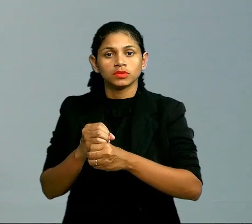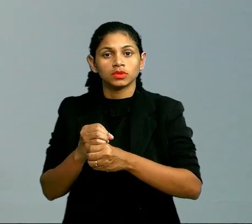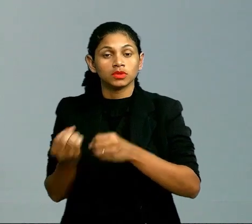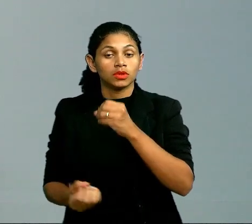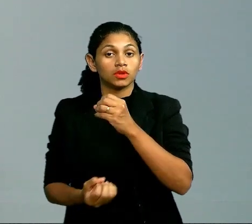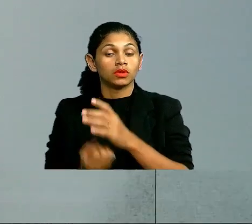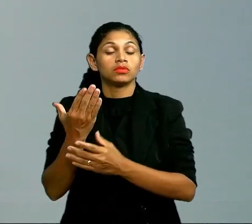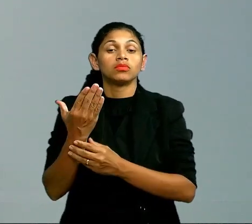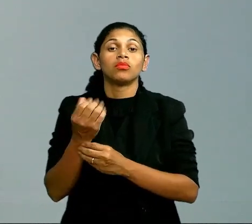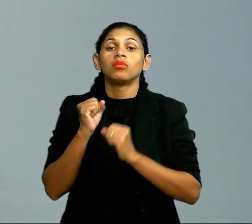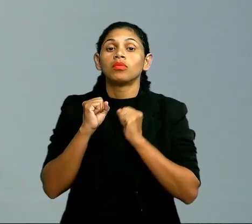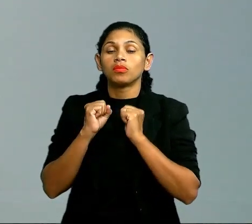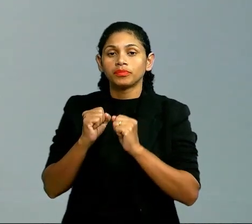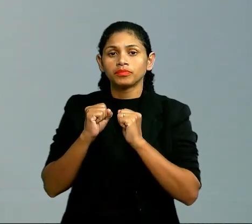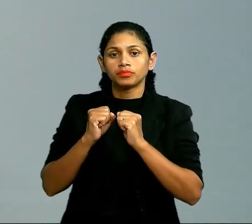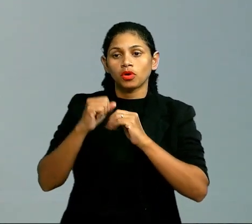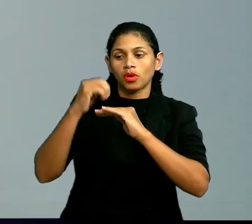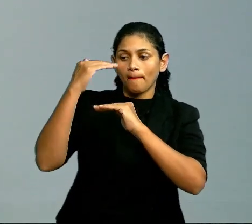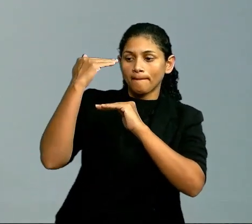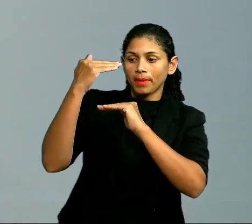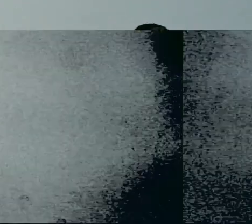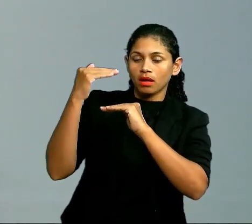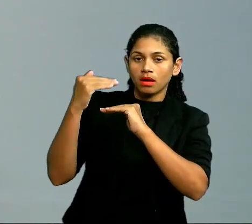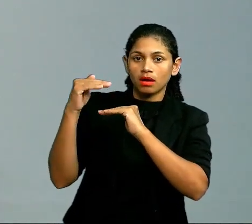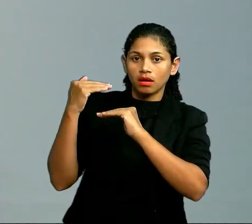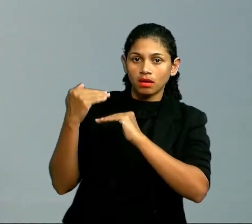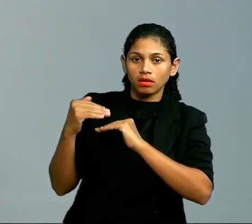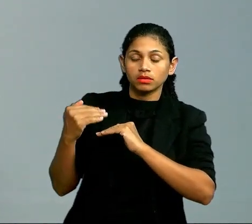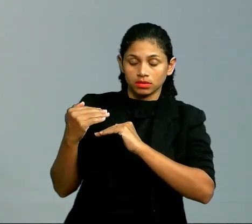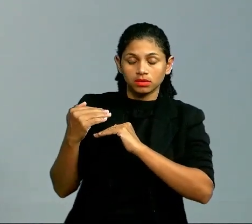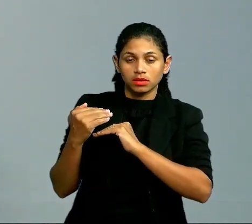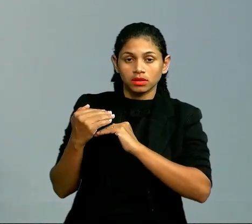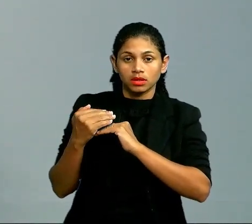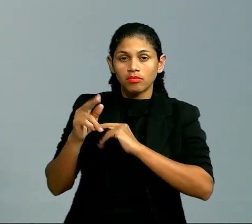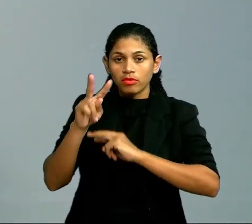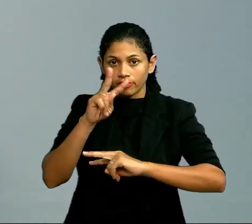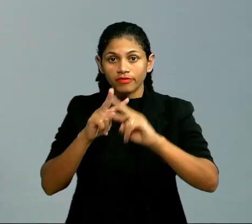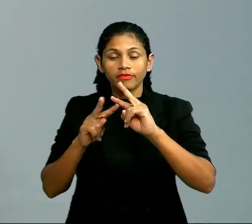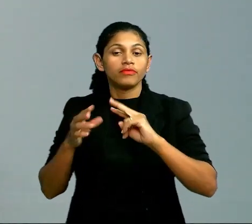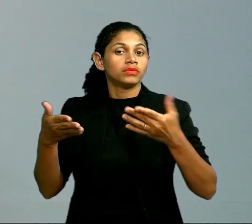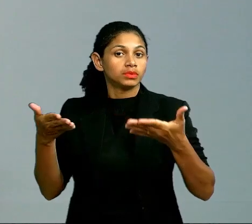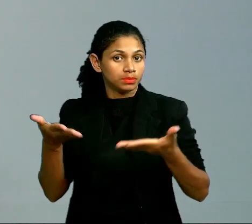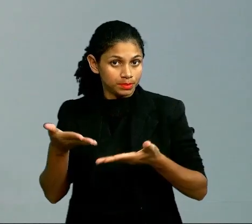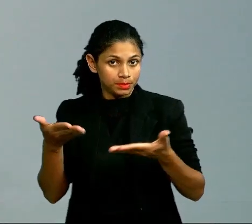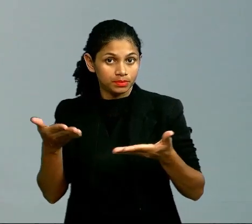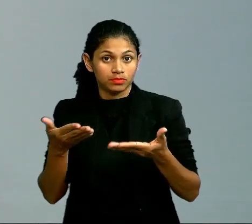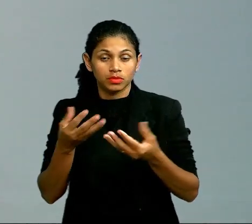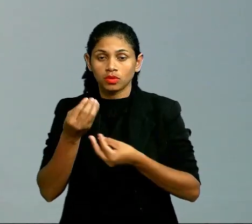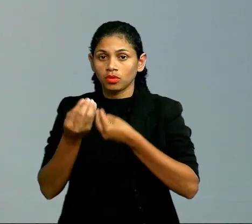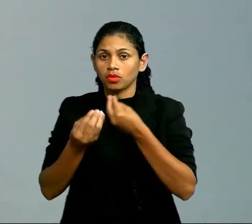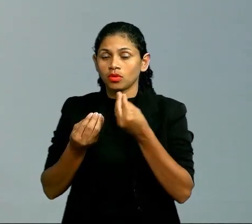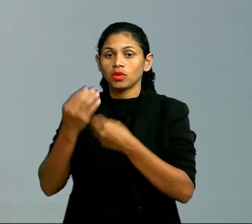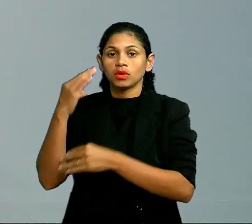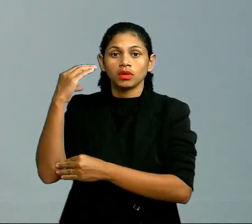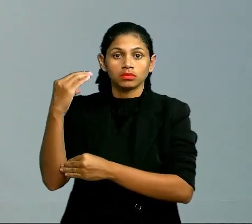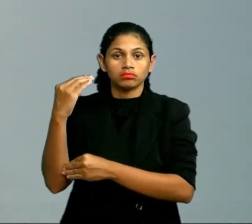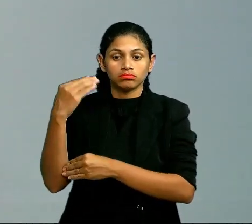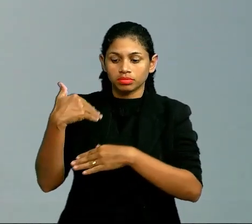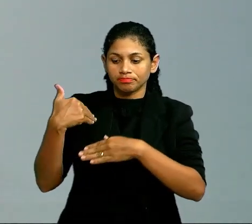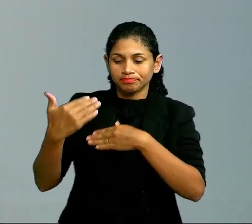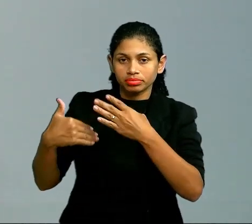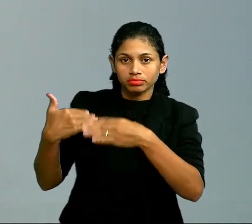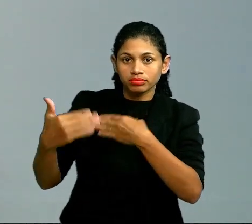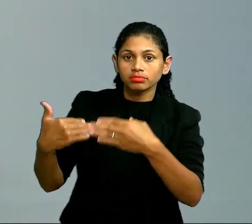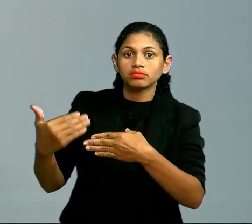produzidas, elas podem ser classificadas. E é o que nós vamos ver hoje. Então como que as cadeias carbônicas sofrem um processo de